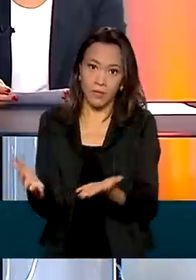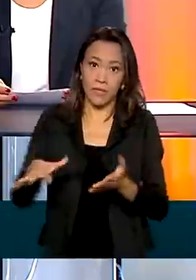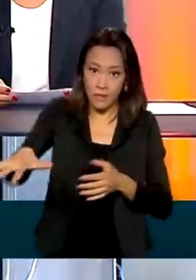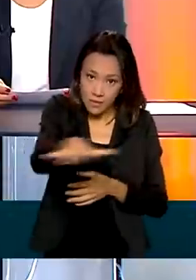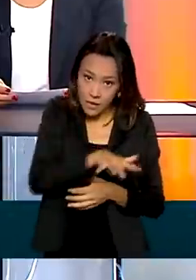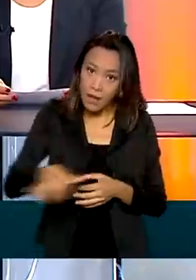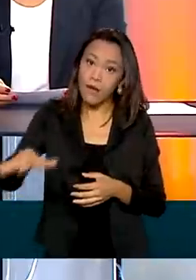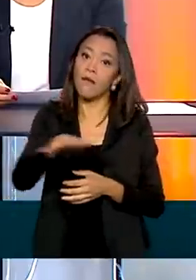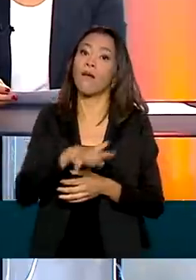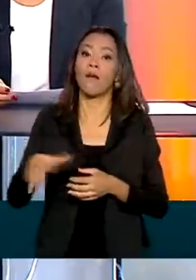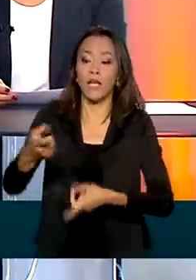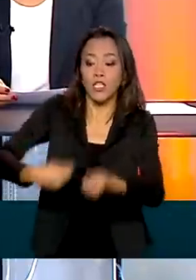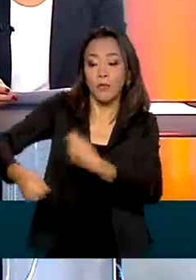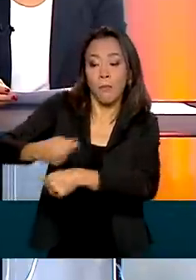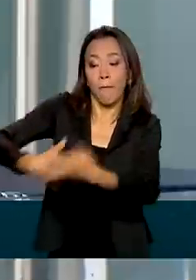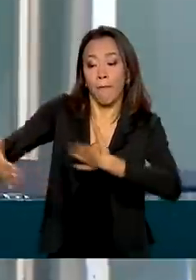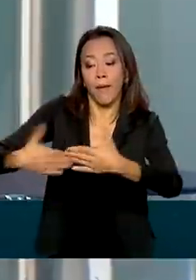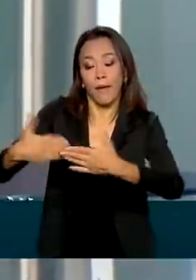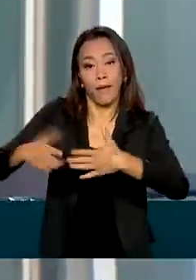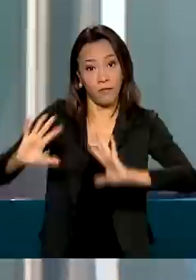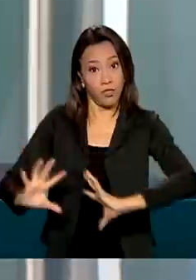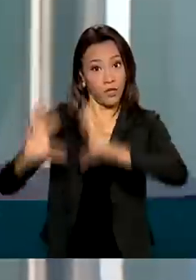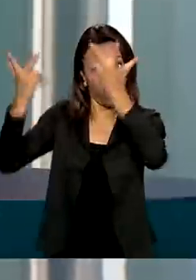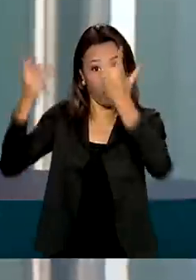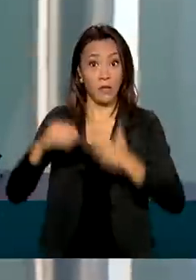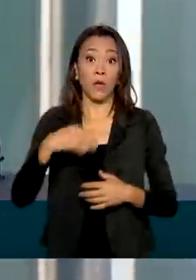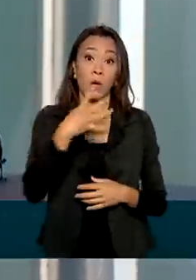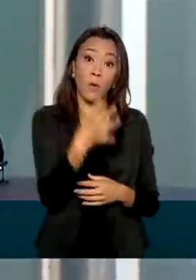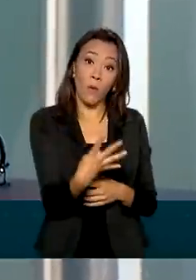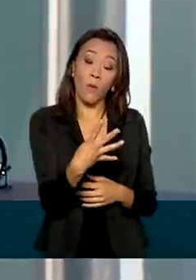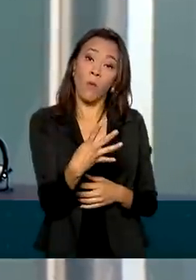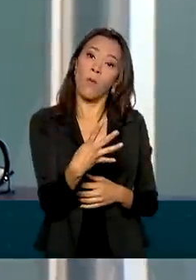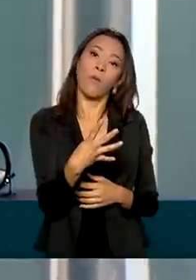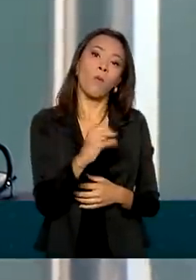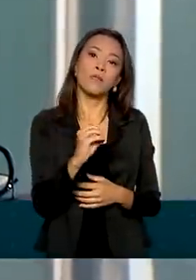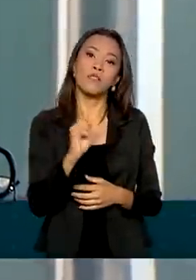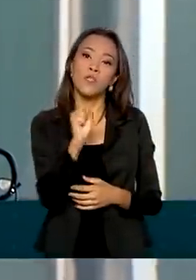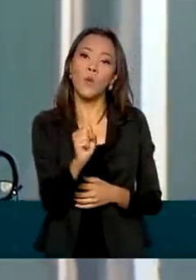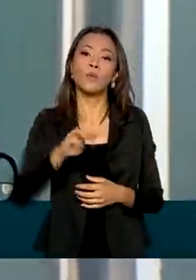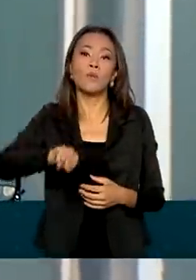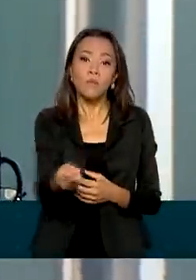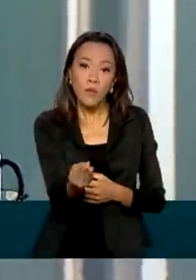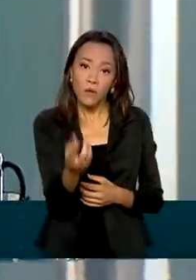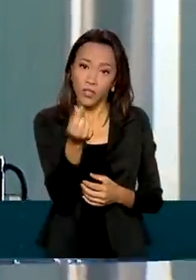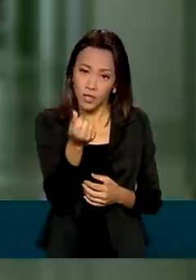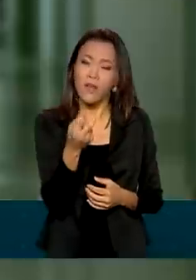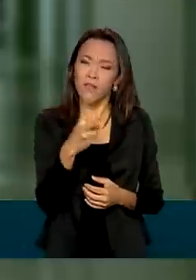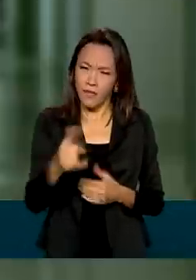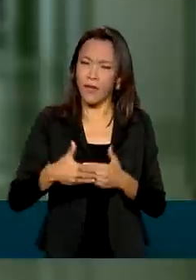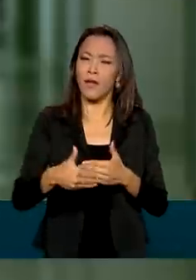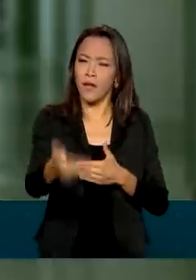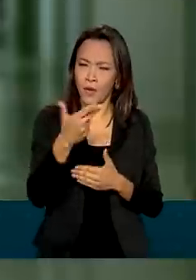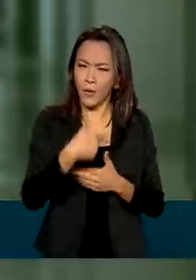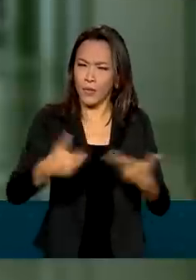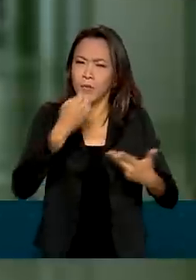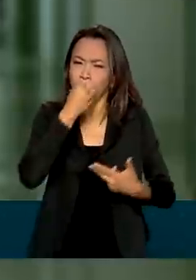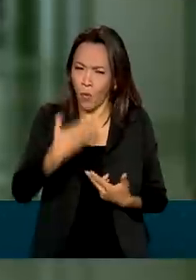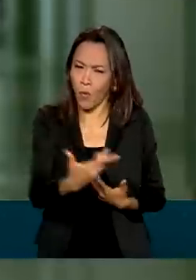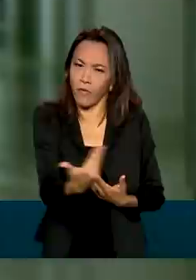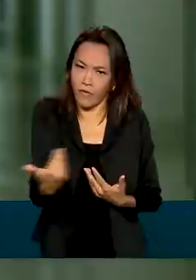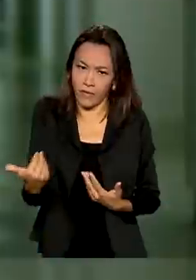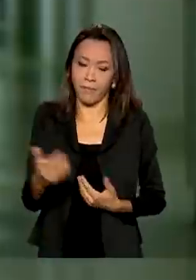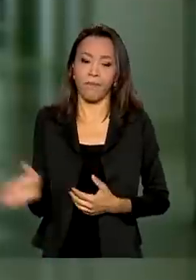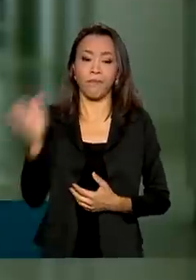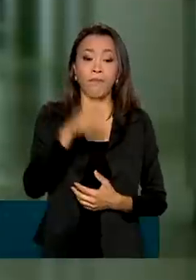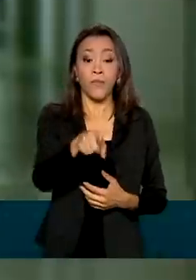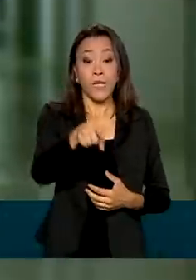para esse mercado em específico. São 408 milhões que a gente está planejando, então vem muita coisa boa por aí. Segundo o secretário, por